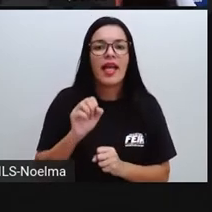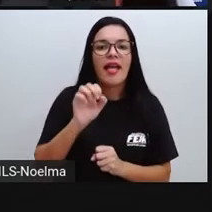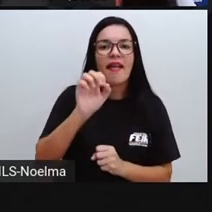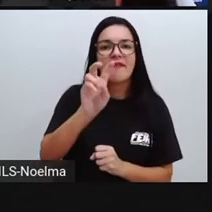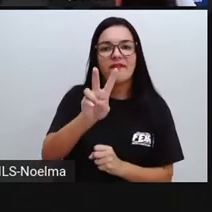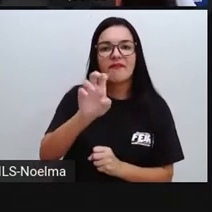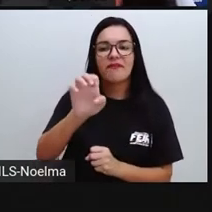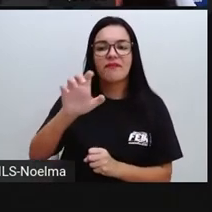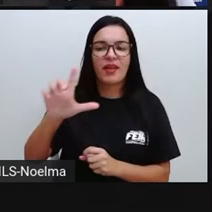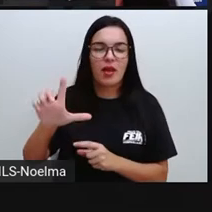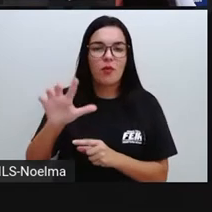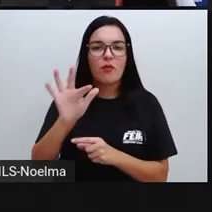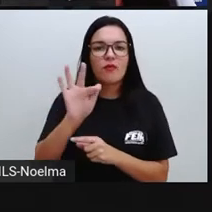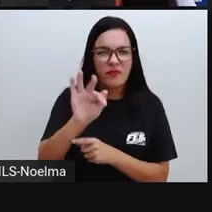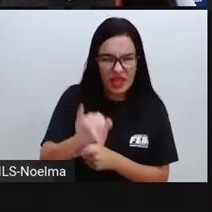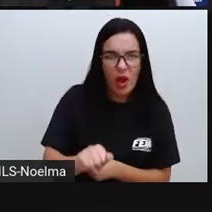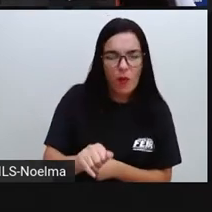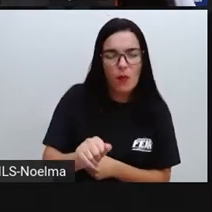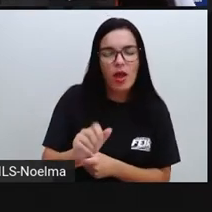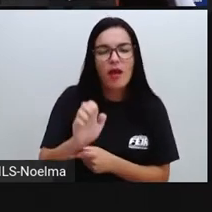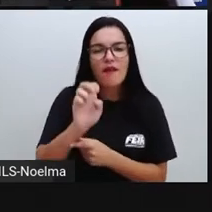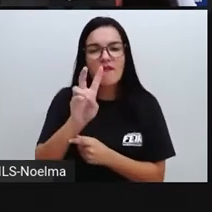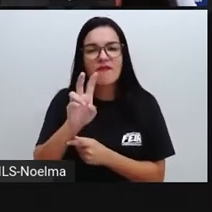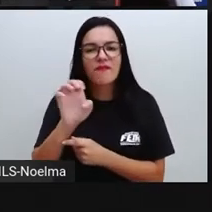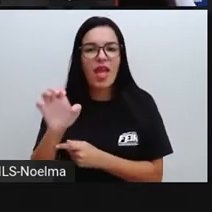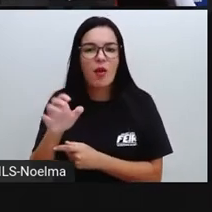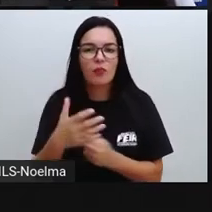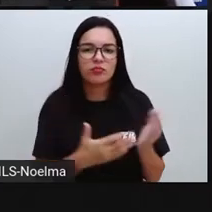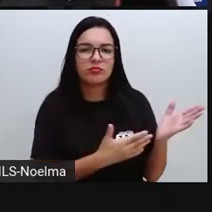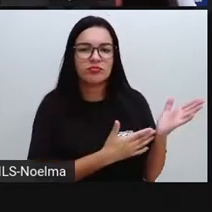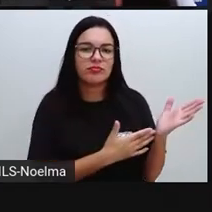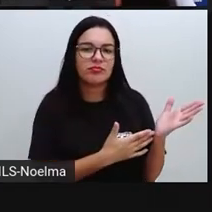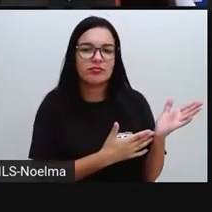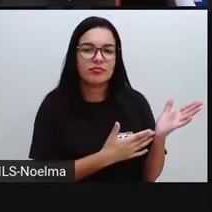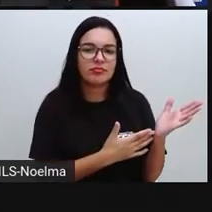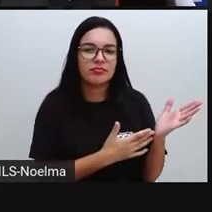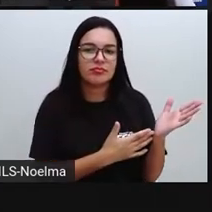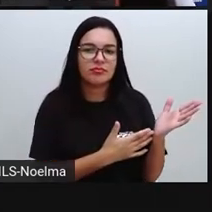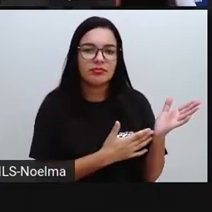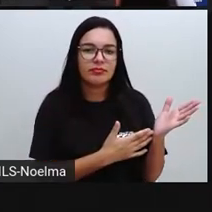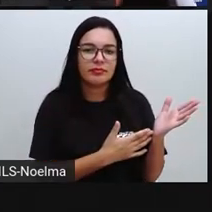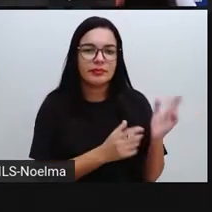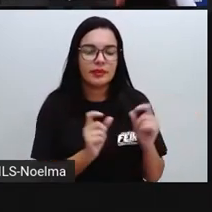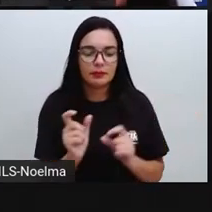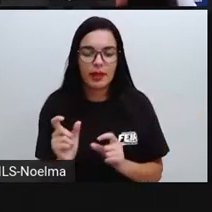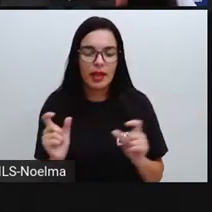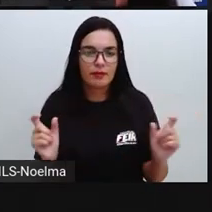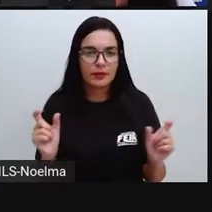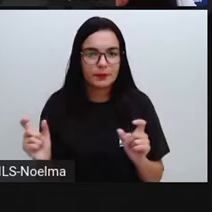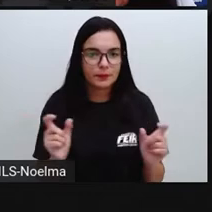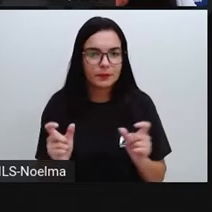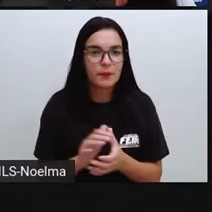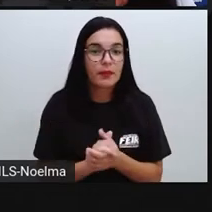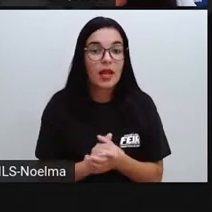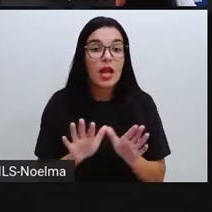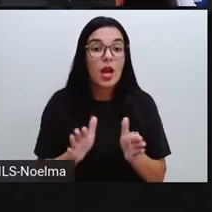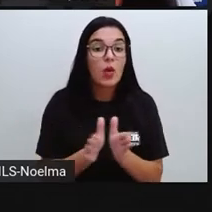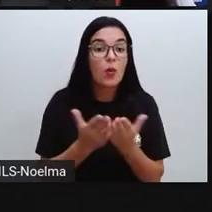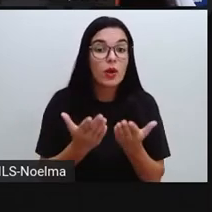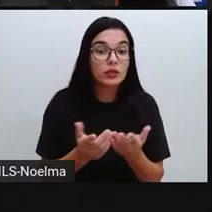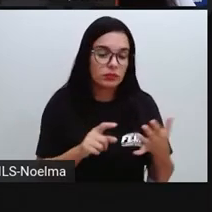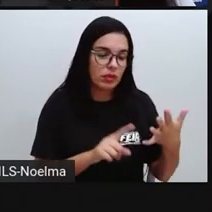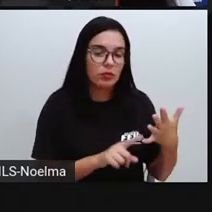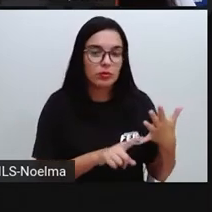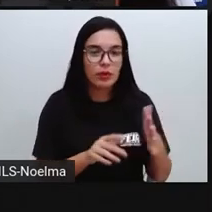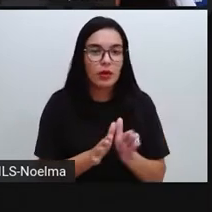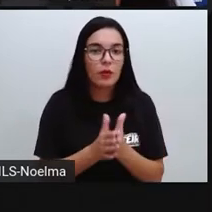né? Tem o L aí no final. Desejável, removível, corrigível. E quando o substantivo, ele está no